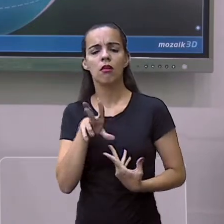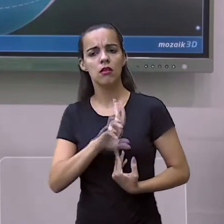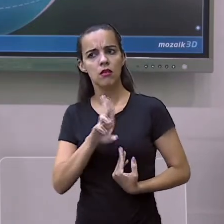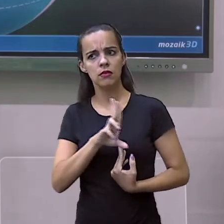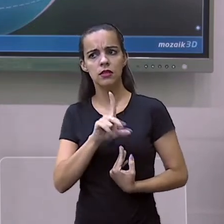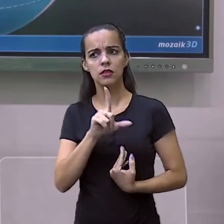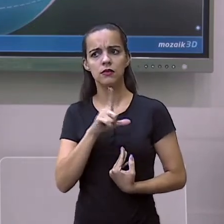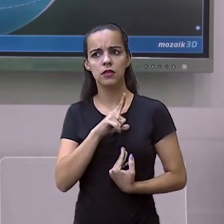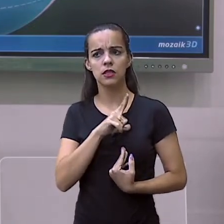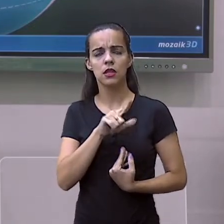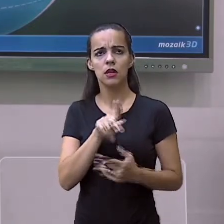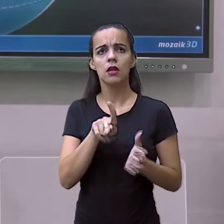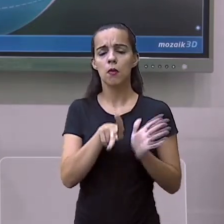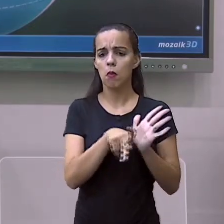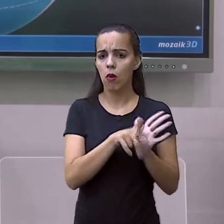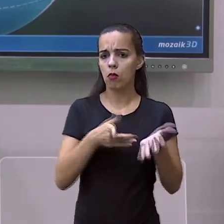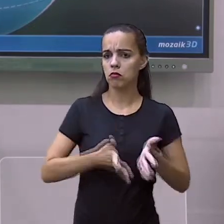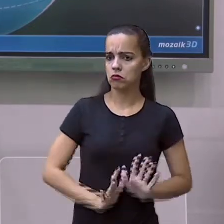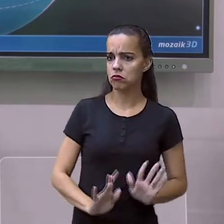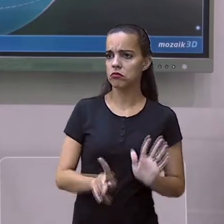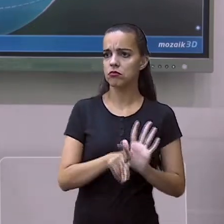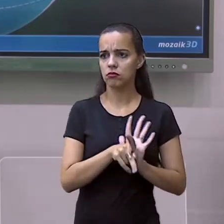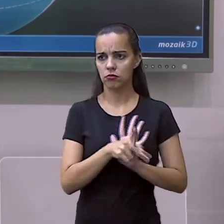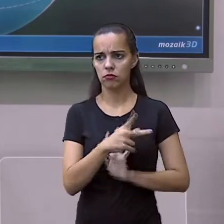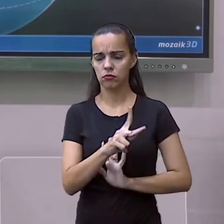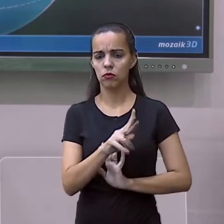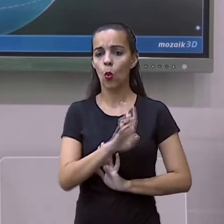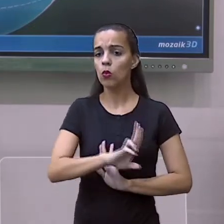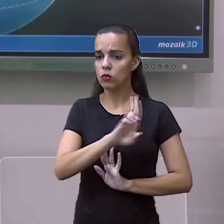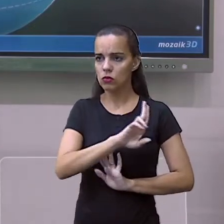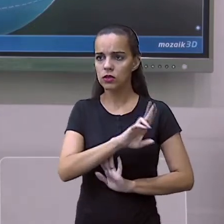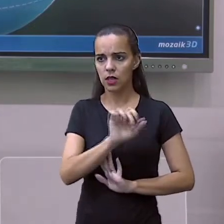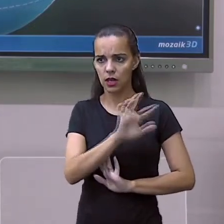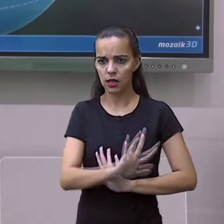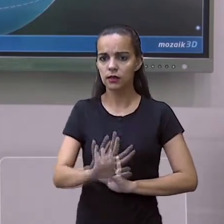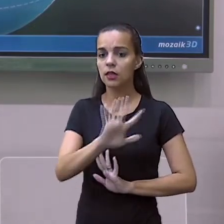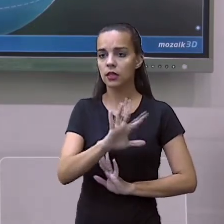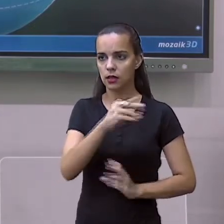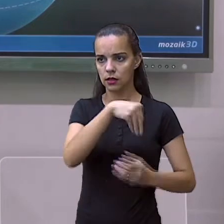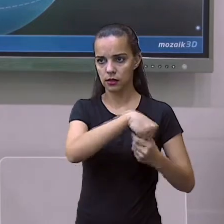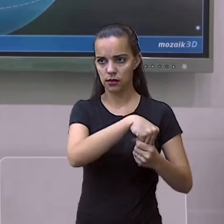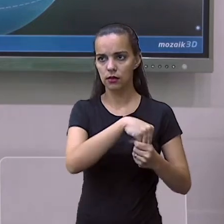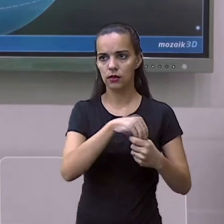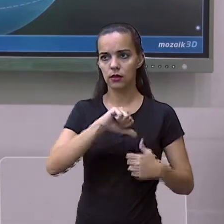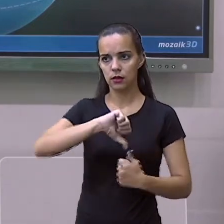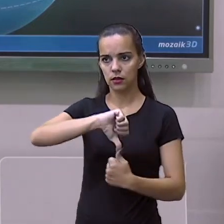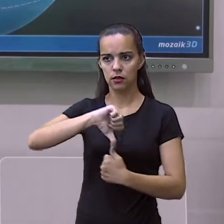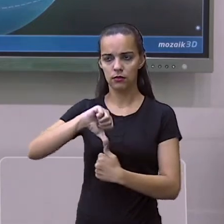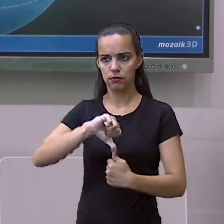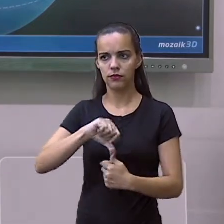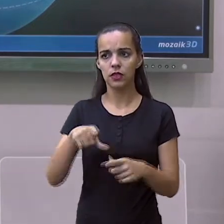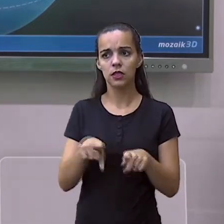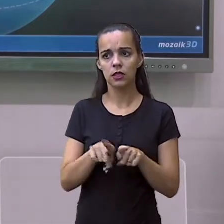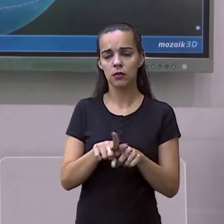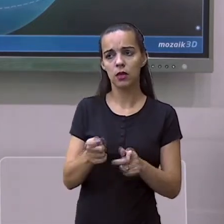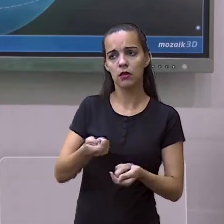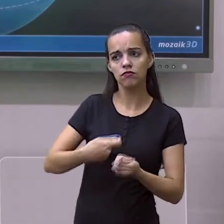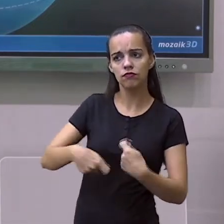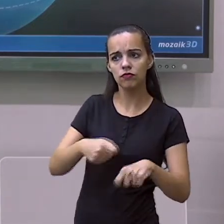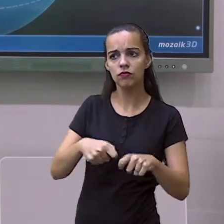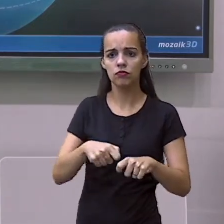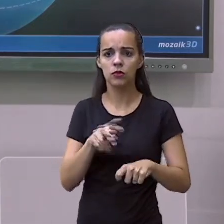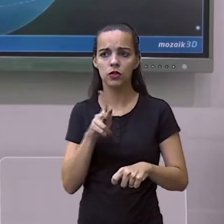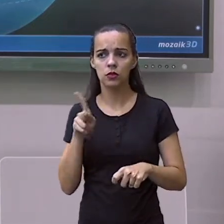nativas que são também faladas. E, economicamente, o que é nós podemos